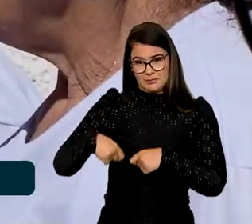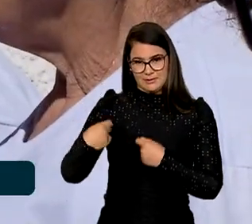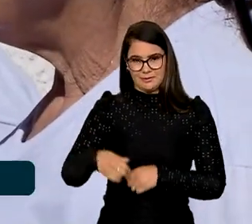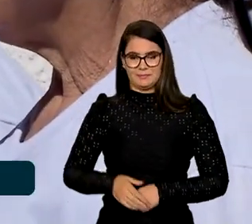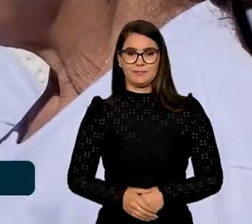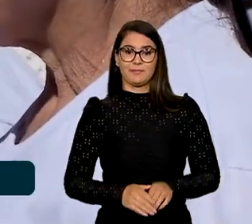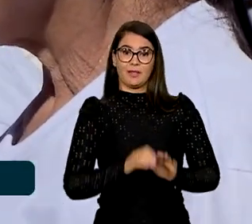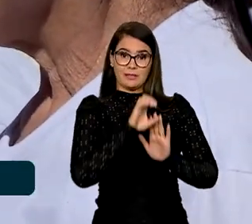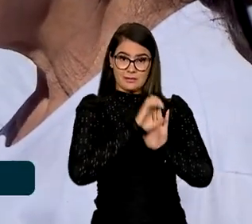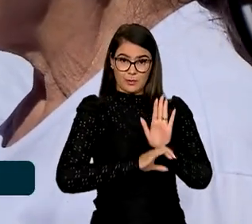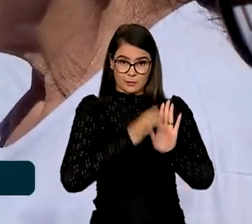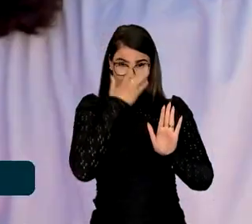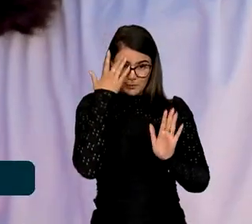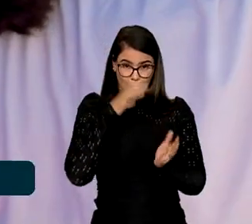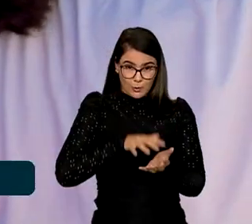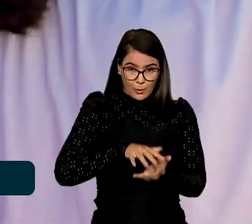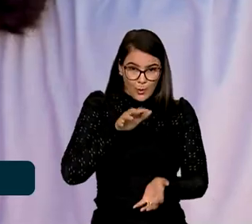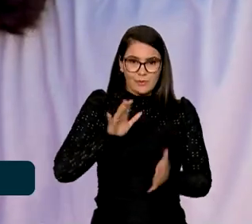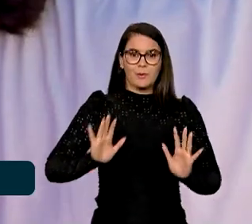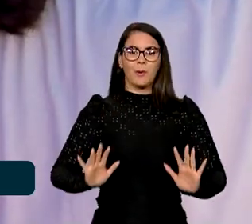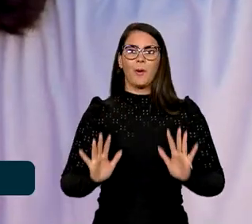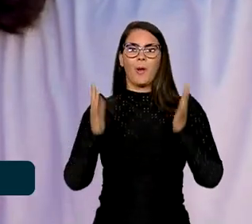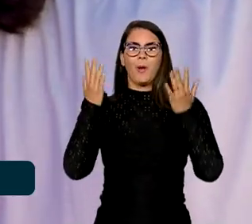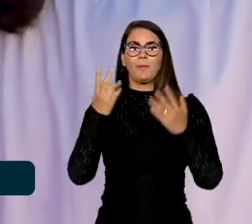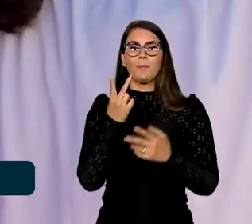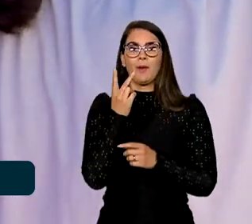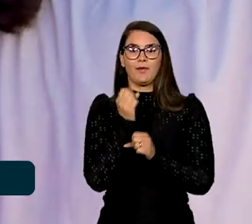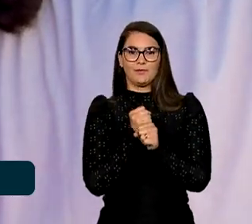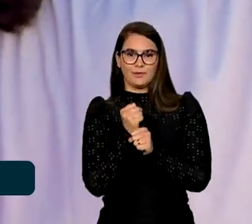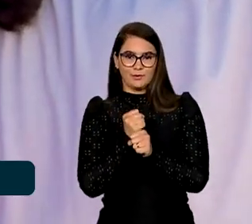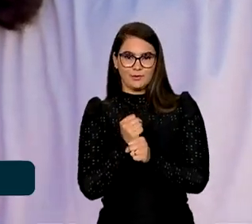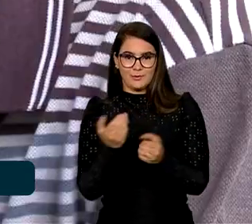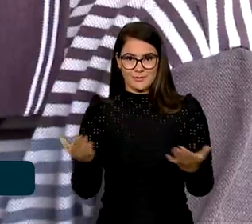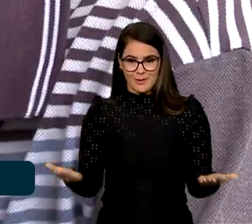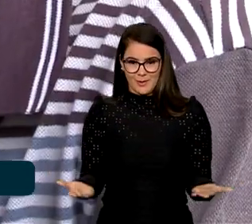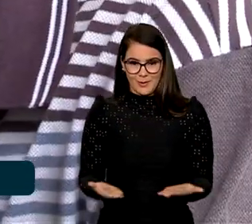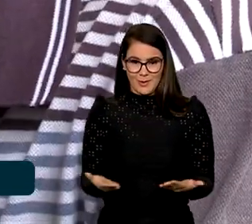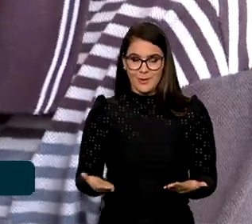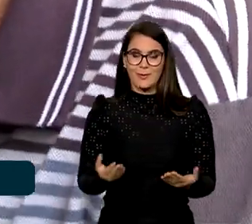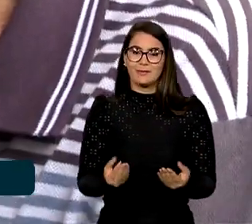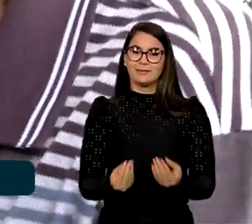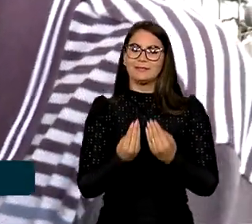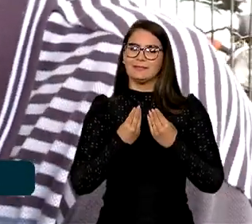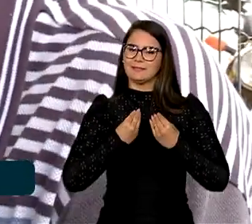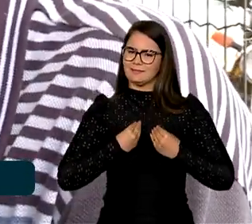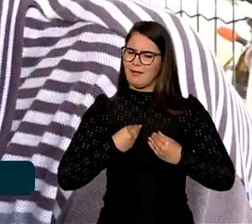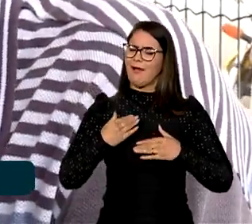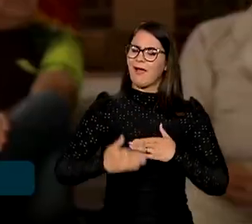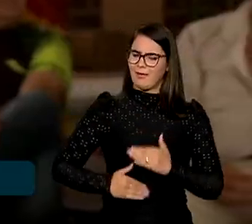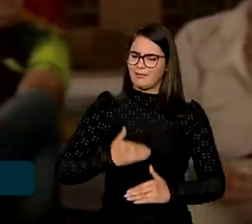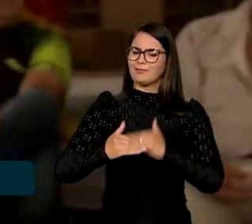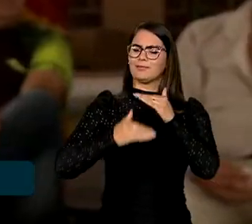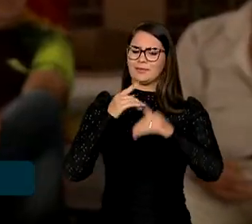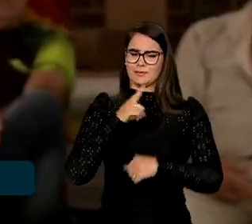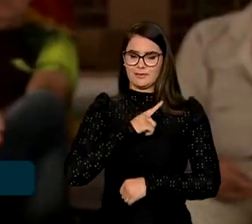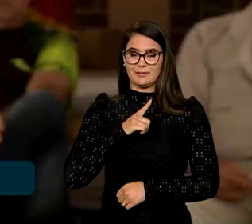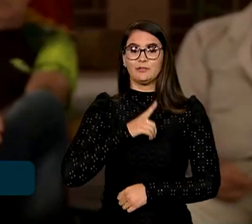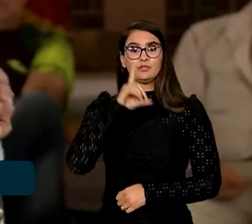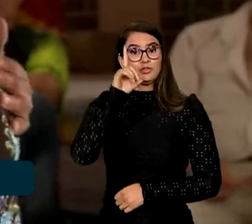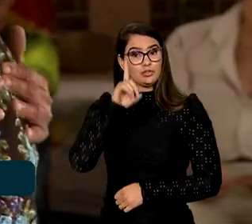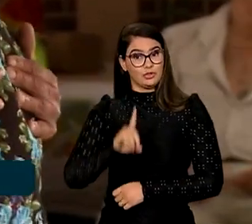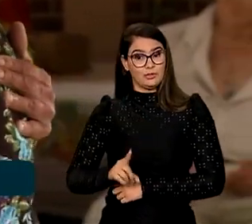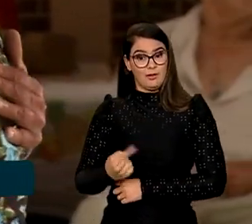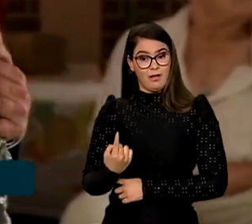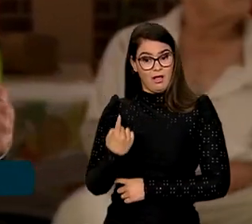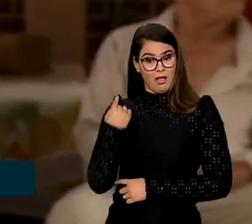Estatuto da Pessoa Idosa, que comemora duas décadas este ano, trouxe muitos avanços. Direitos que